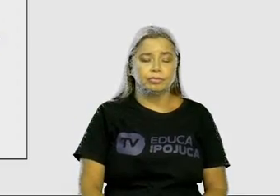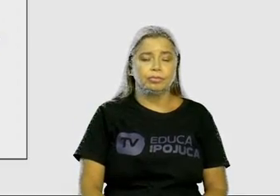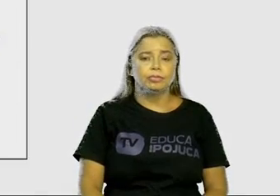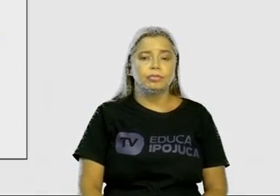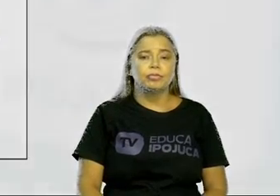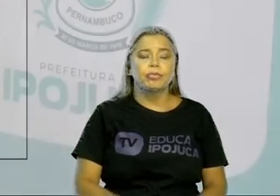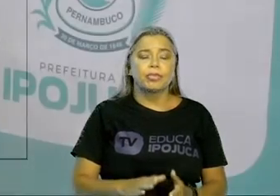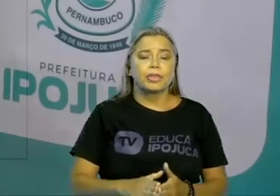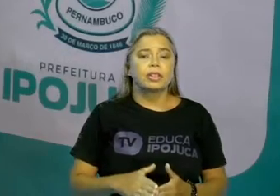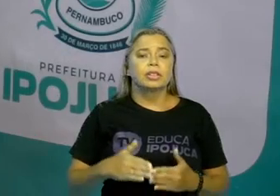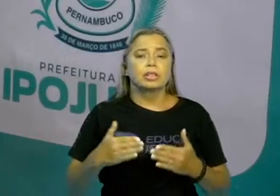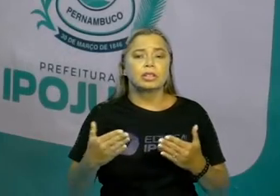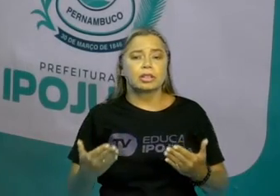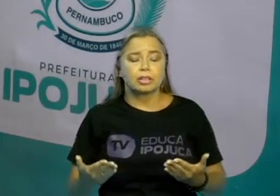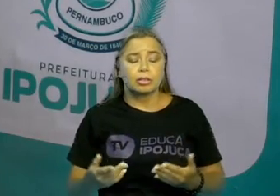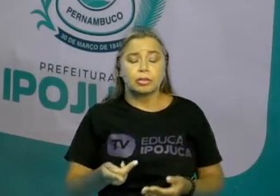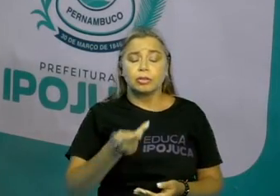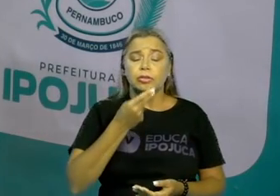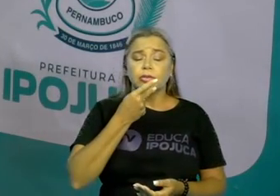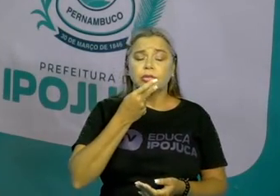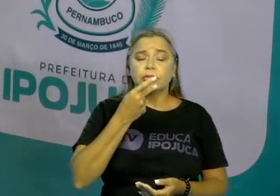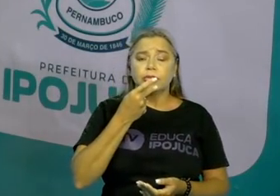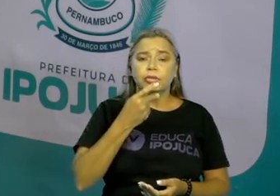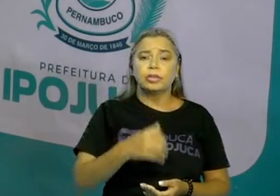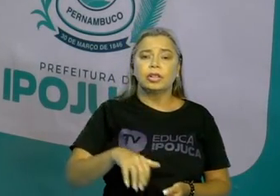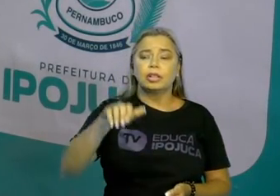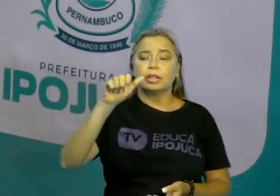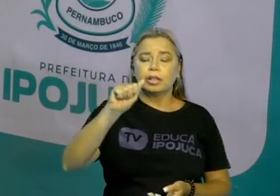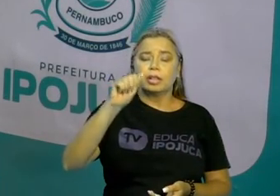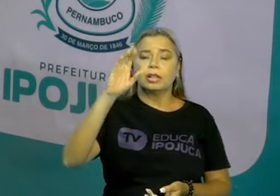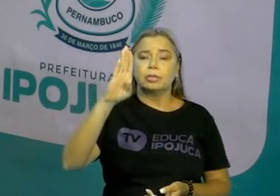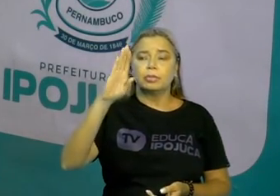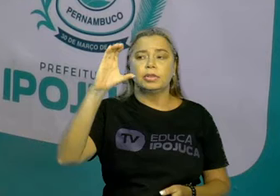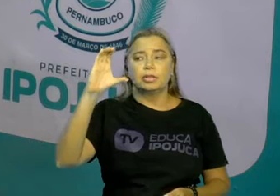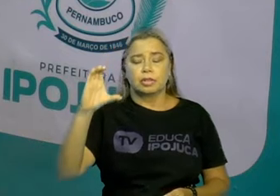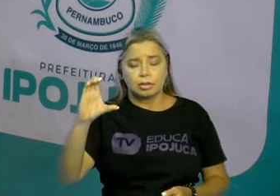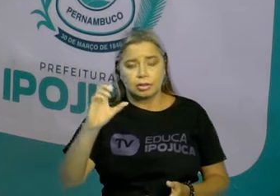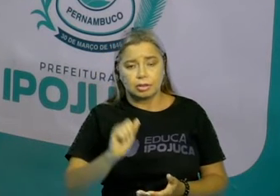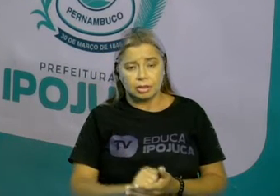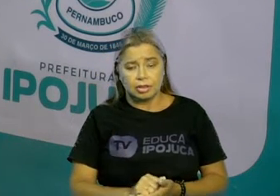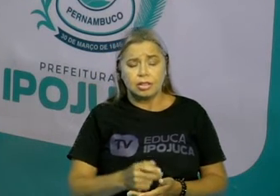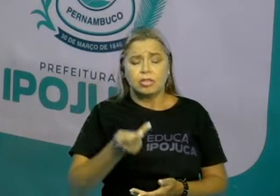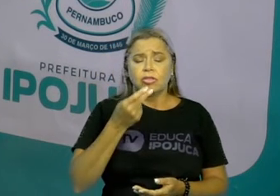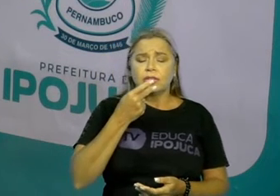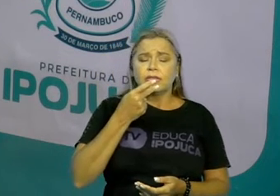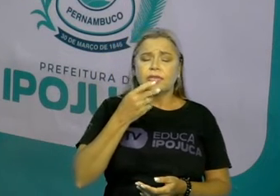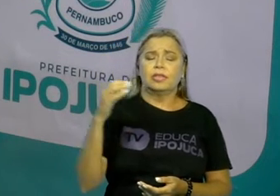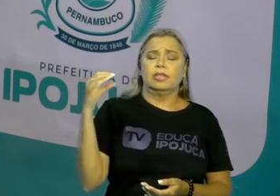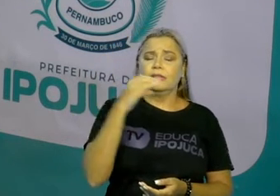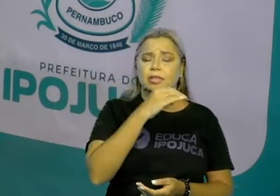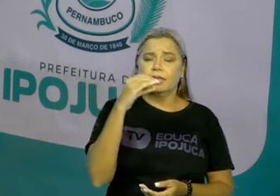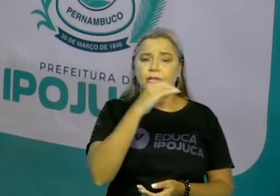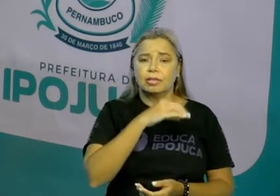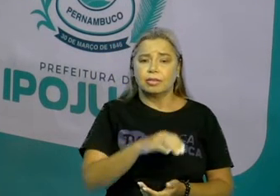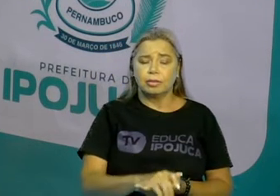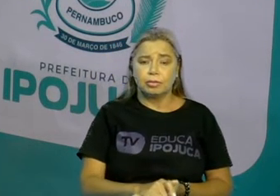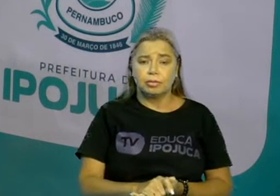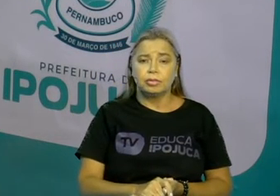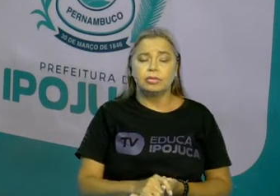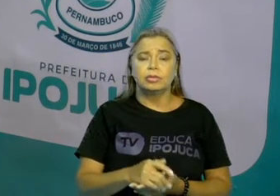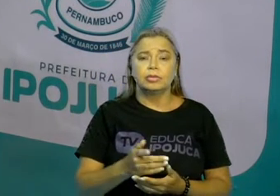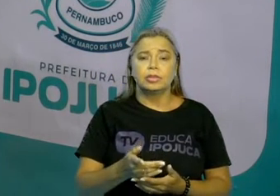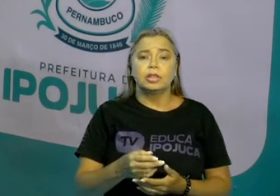Portanto, quando a gente vai falar o alfabeto, a gente diz com um pouquinho mais de rapidez, um pouquinho mais rápido, né? Aí,